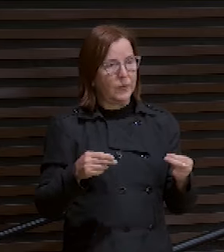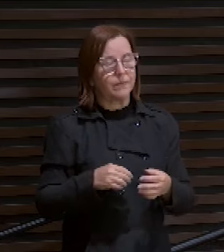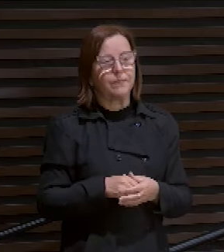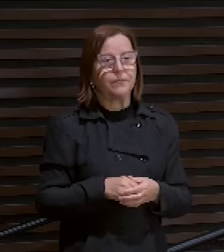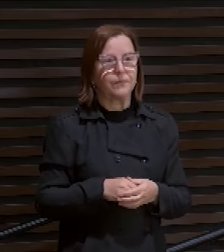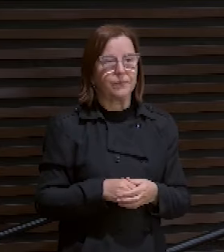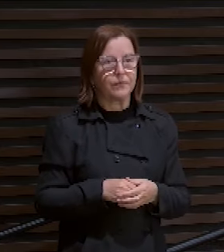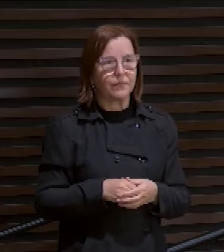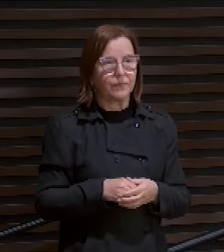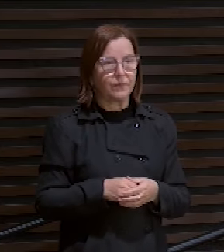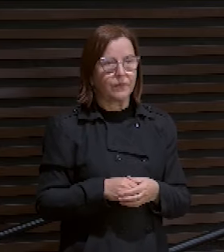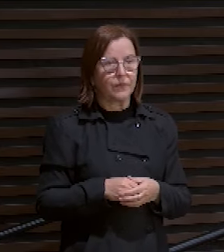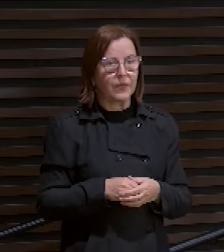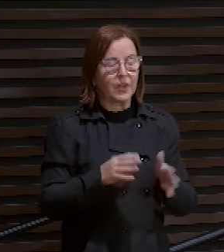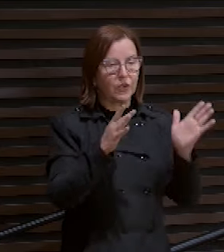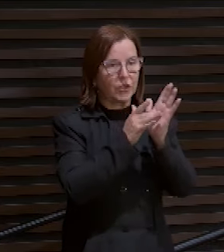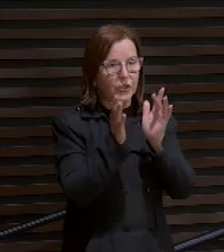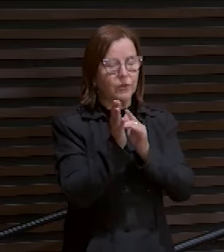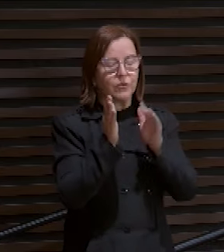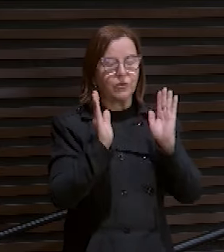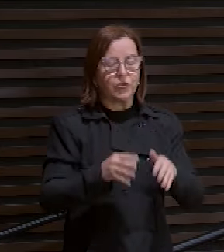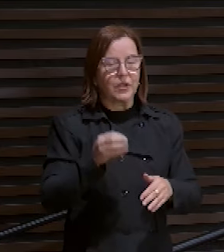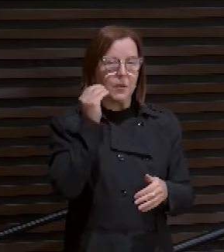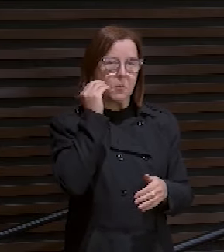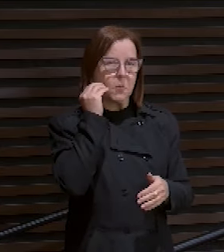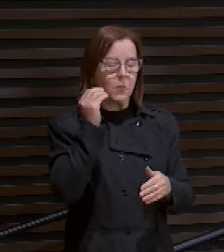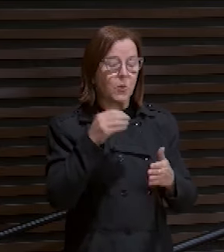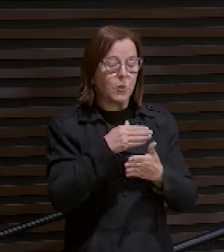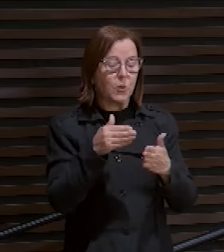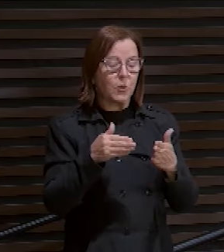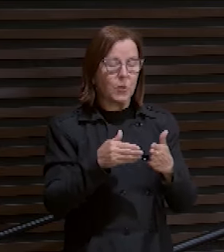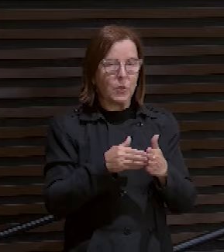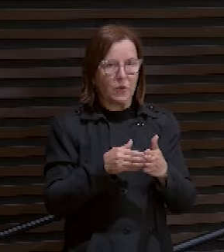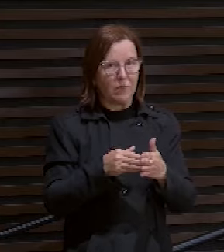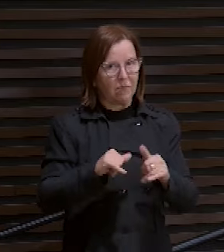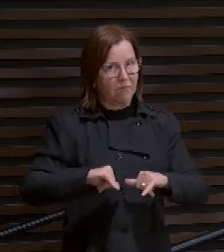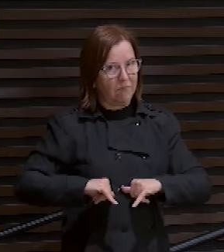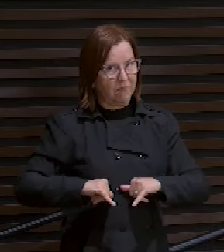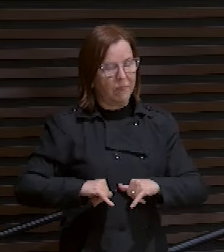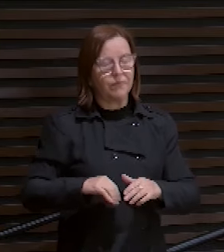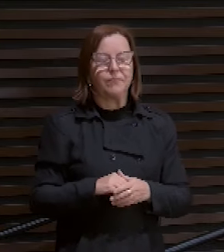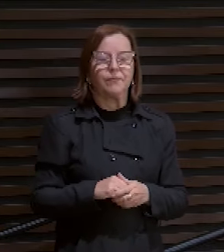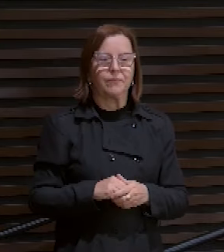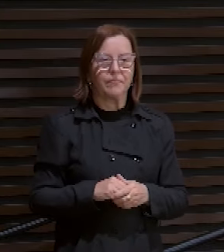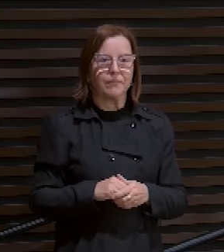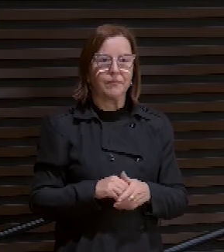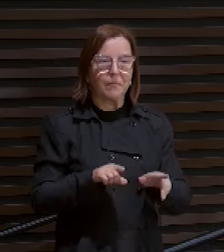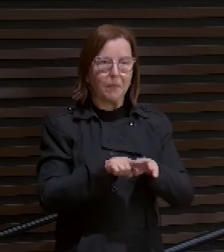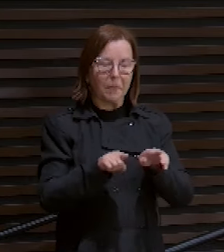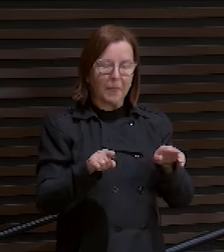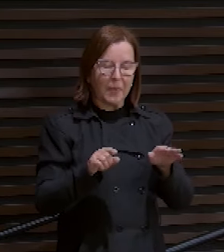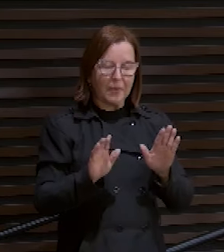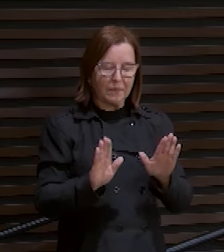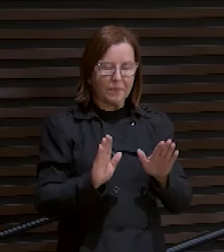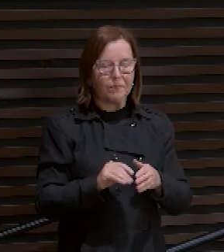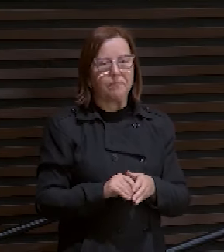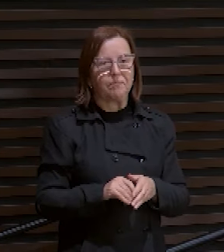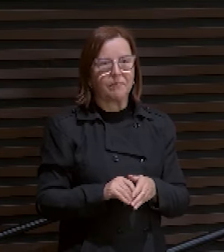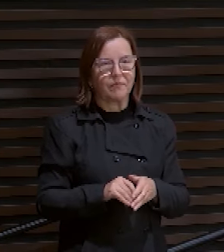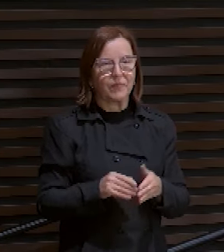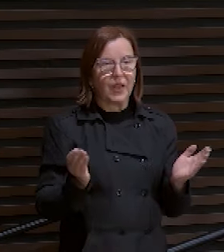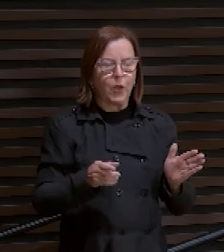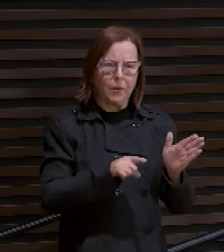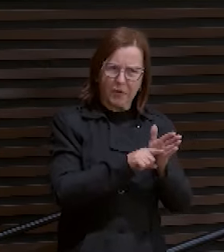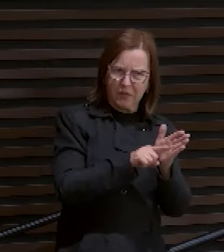Ele tem que ter experimentado todas as coisas. Mas, vamos devagar. Dito isso, eu vou fazer uma pergunta para